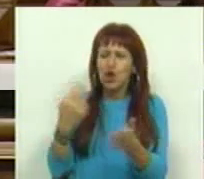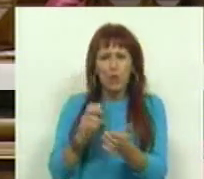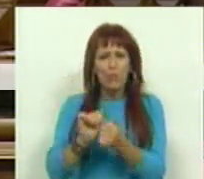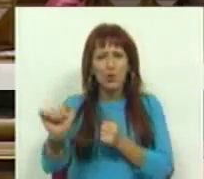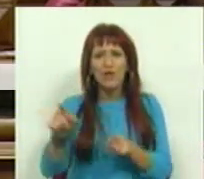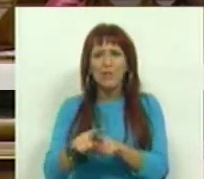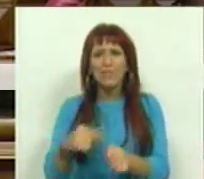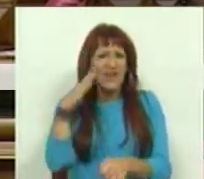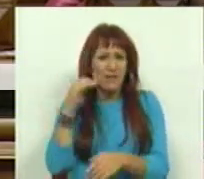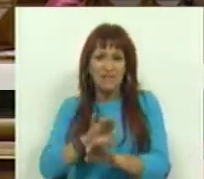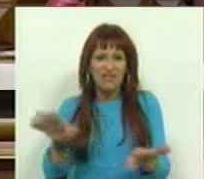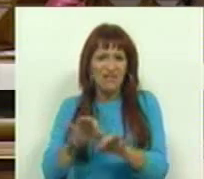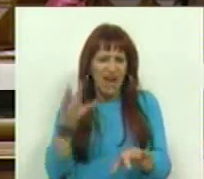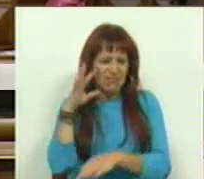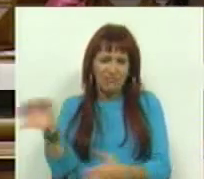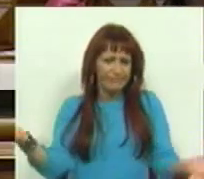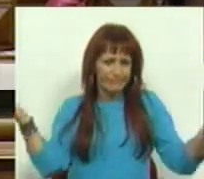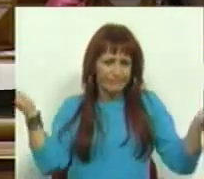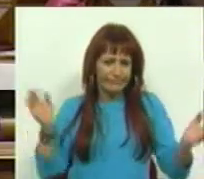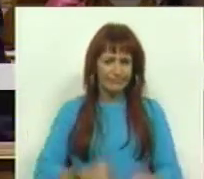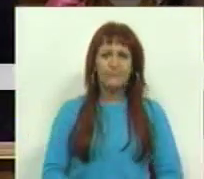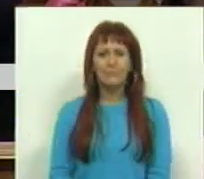diploma. É tão simples quanto isso. Tão simples quanto isso.